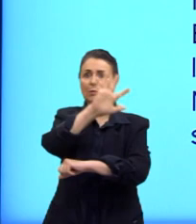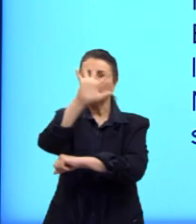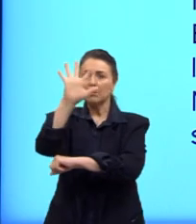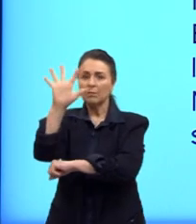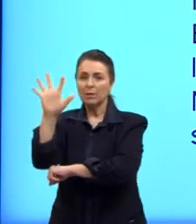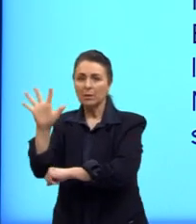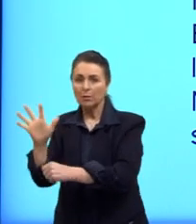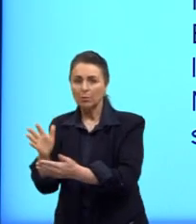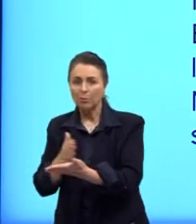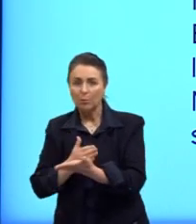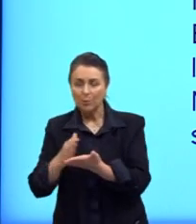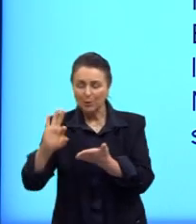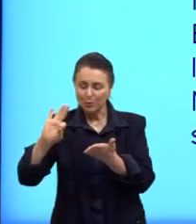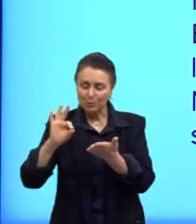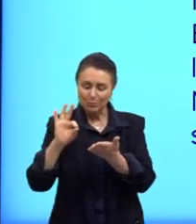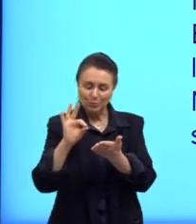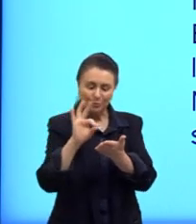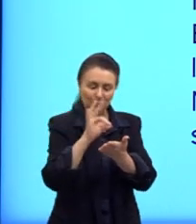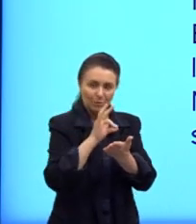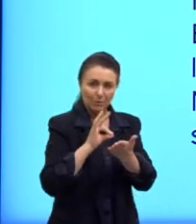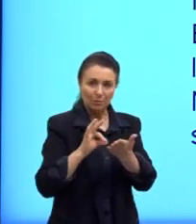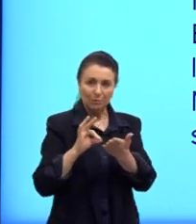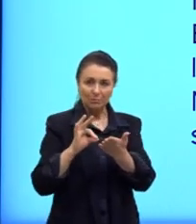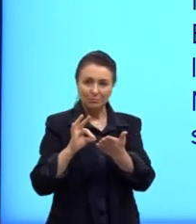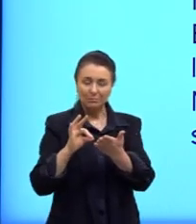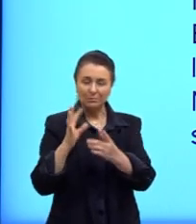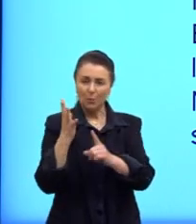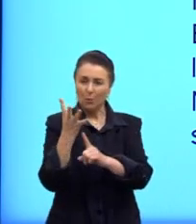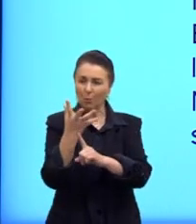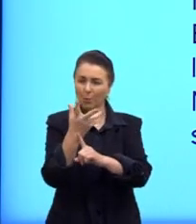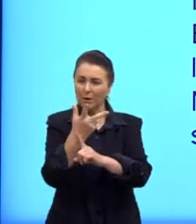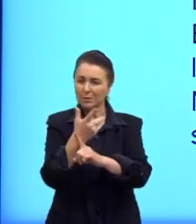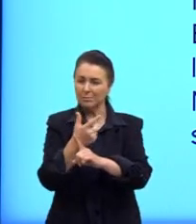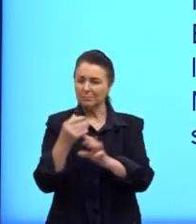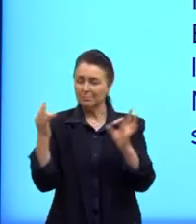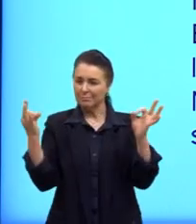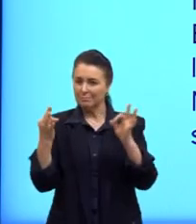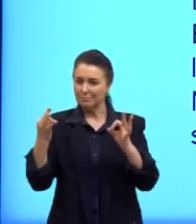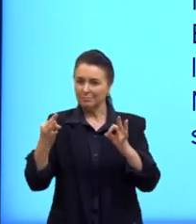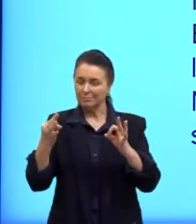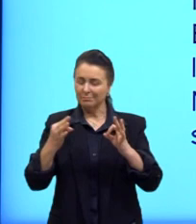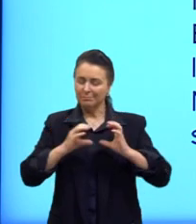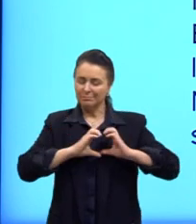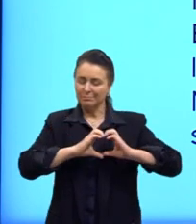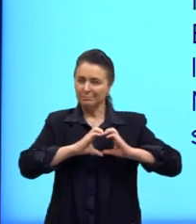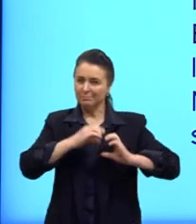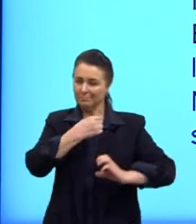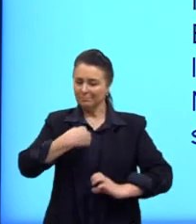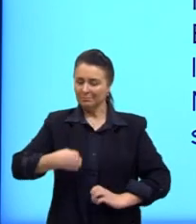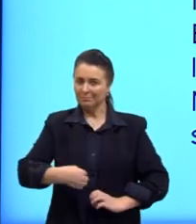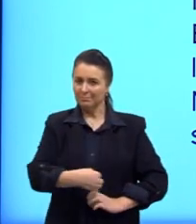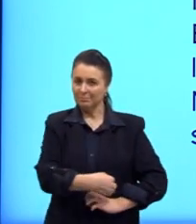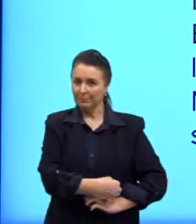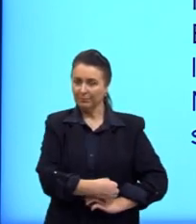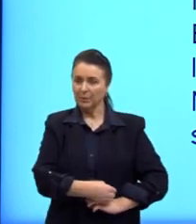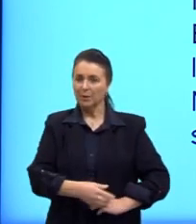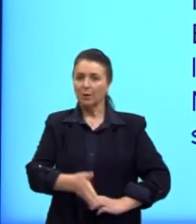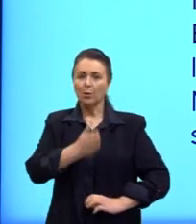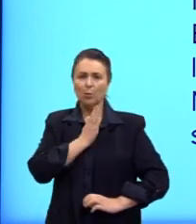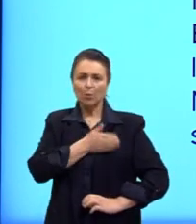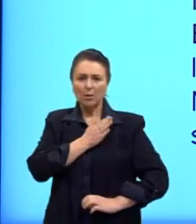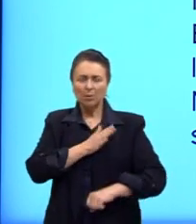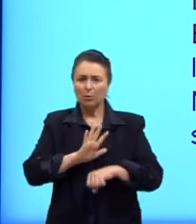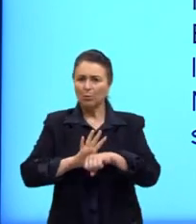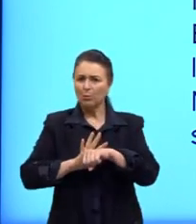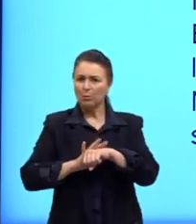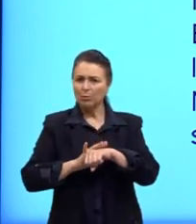começo de um bordado. Fino artista chinês, enamorado, nele puseram o coração doentio